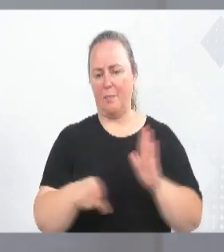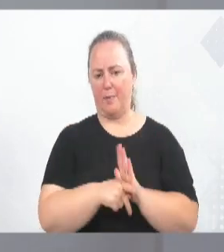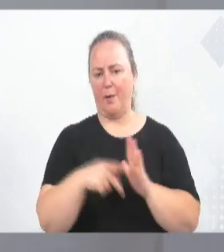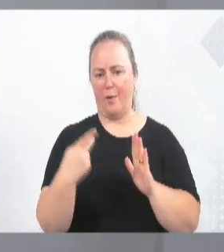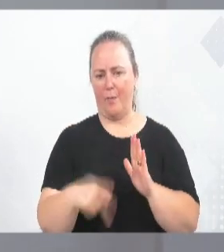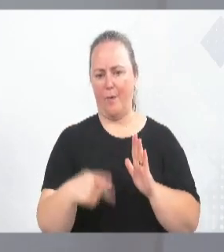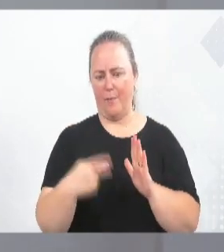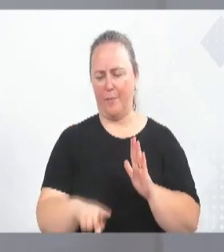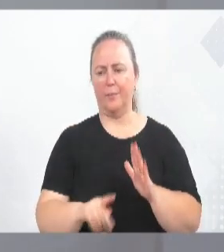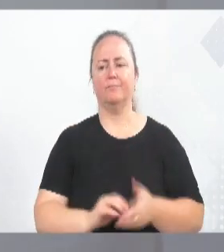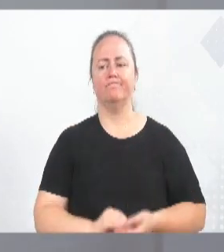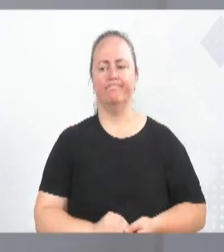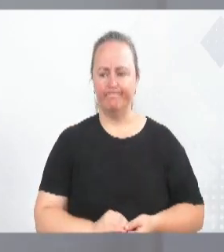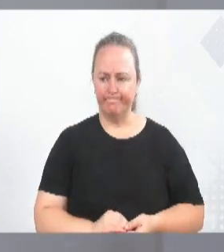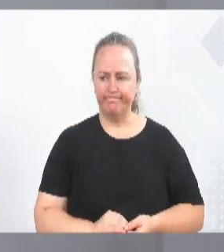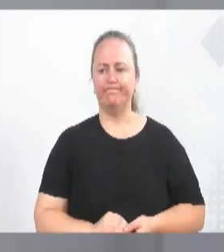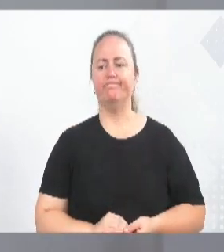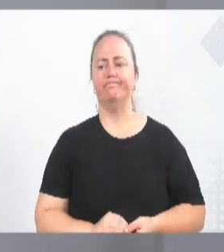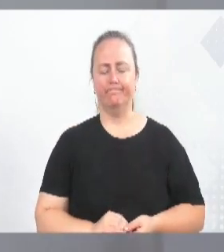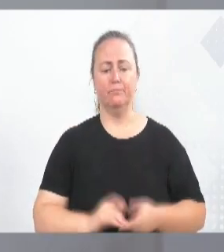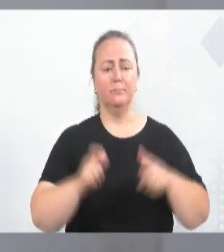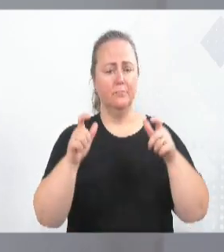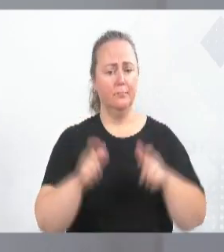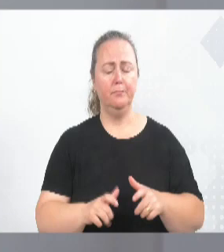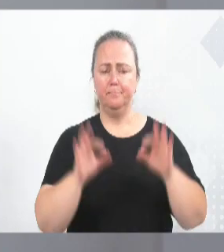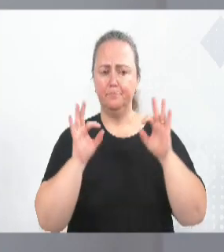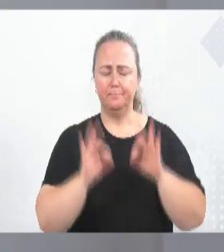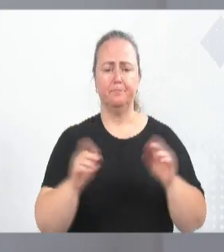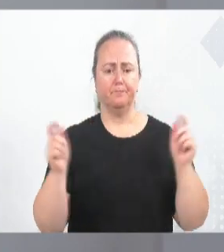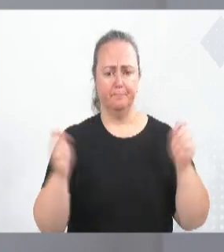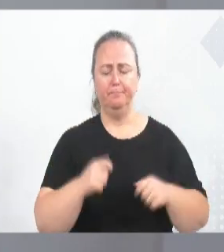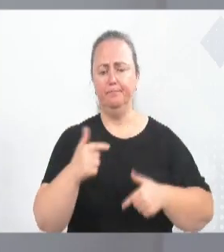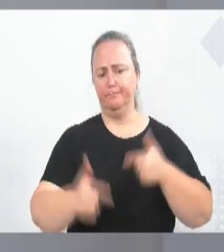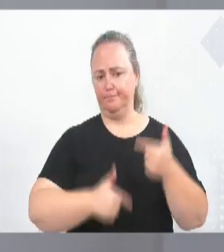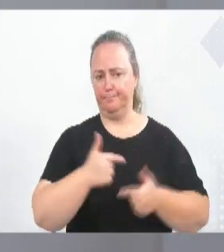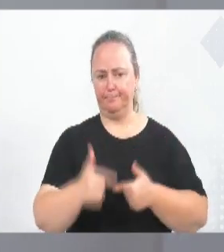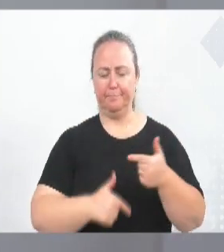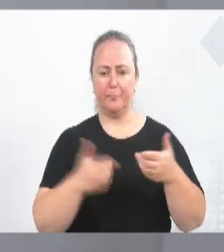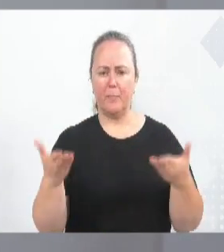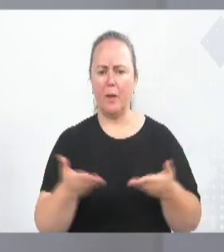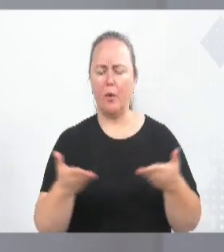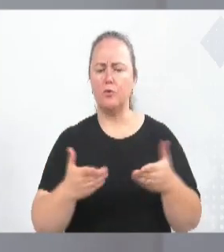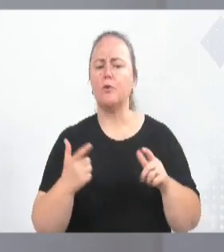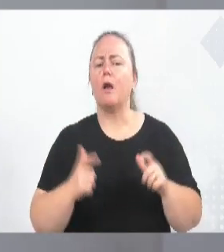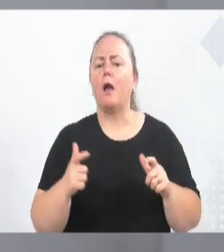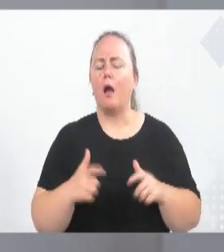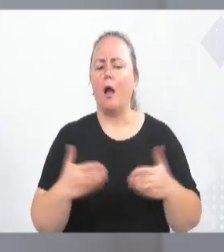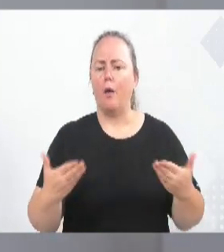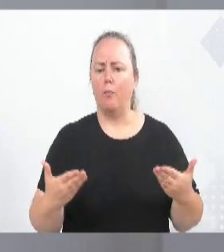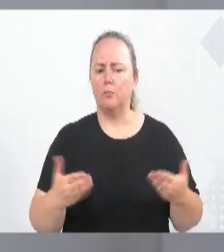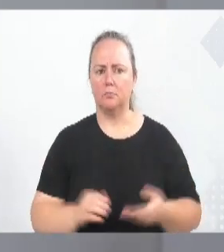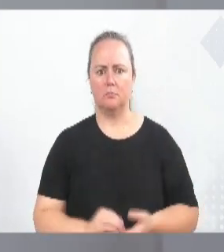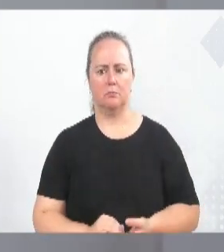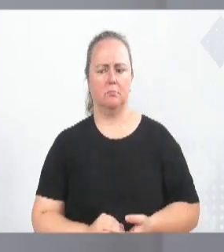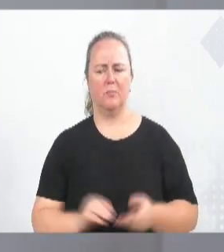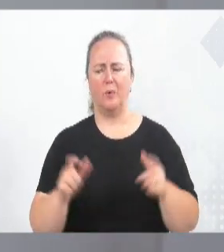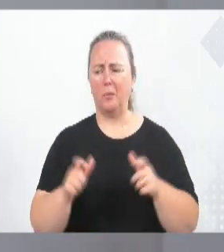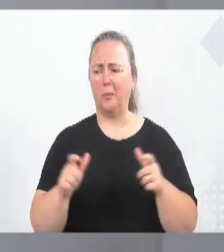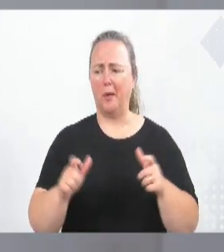espaço próprio, de um espaço decente para ser atendido. Hoje, ela está lá na Brasvanca de forma